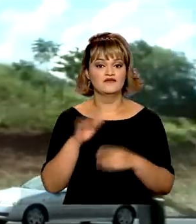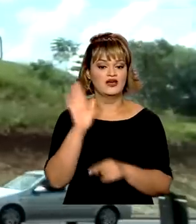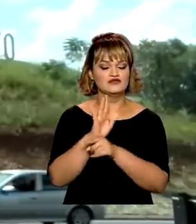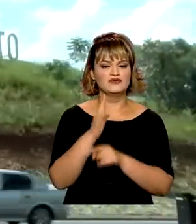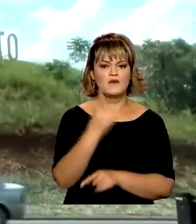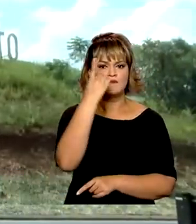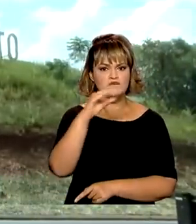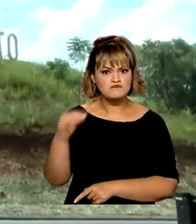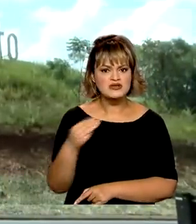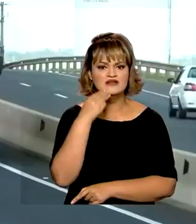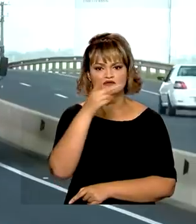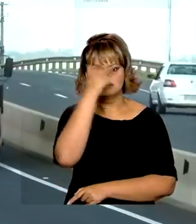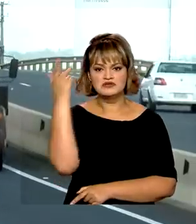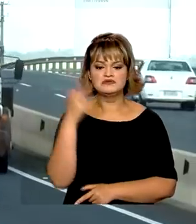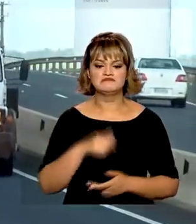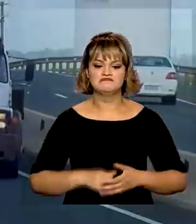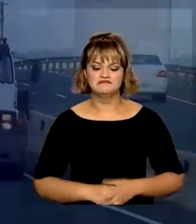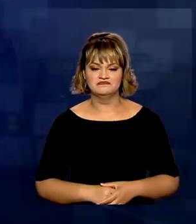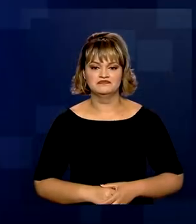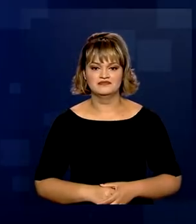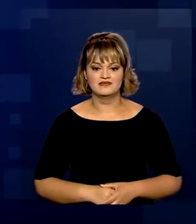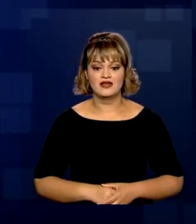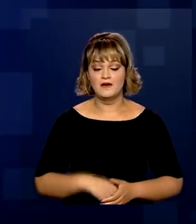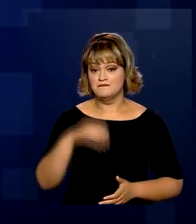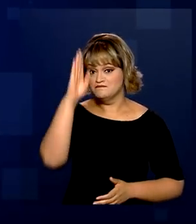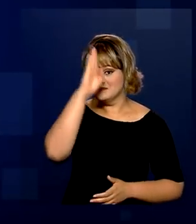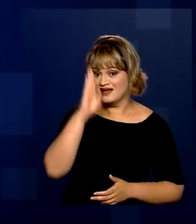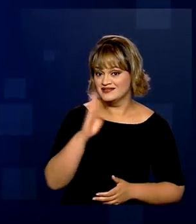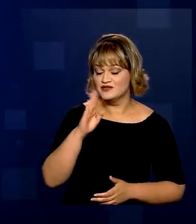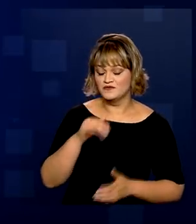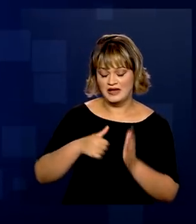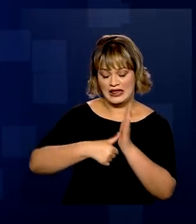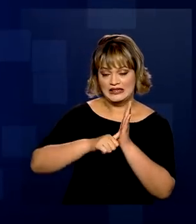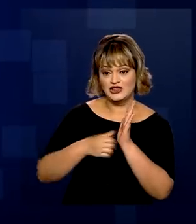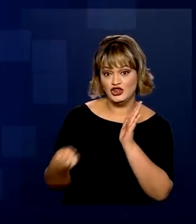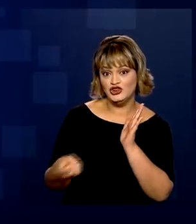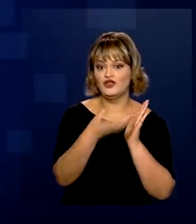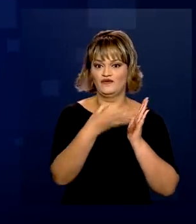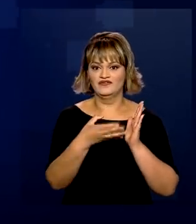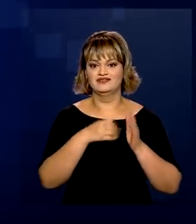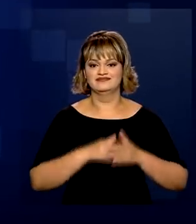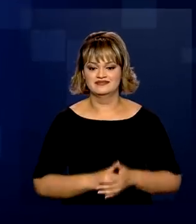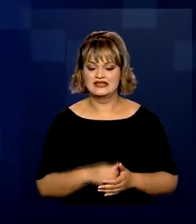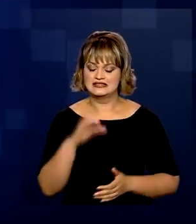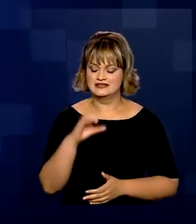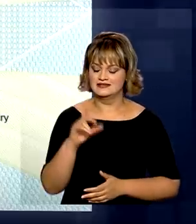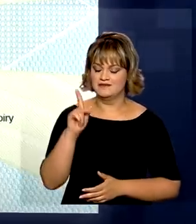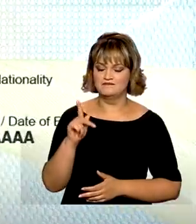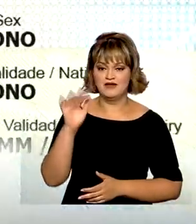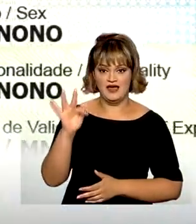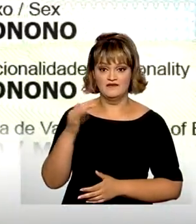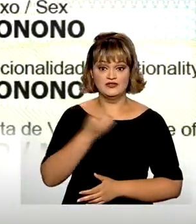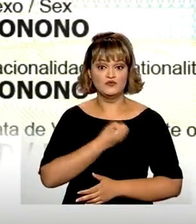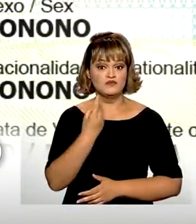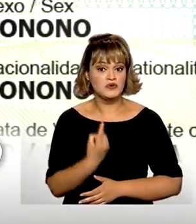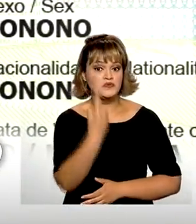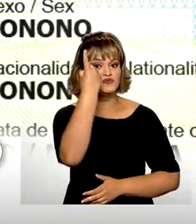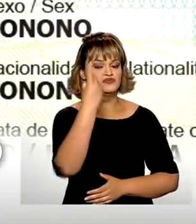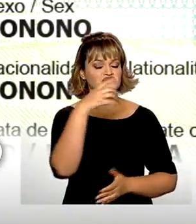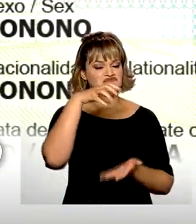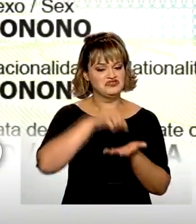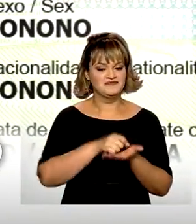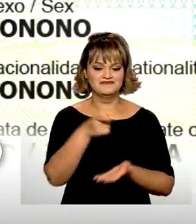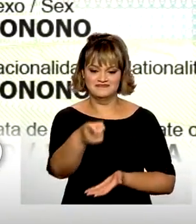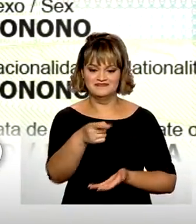cerca de um milhão de pessoas. Brasileiros vão ter nova carteira de identidade nacional. O CPF passa a ser o